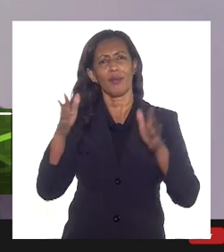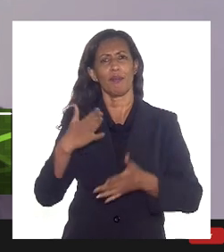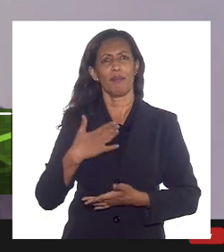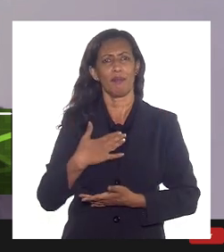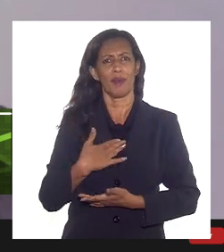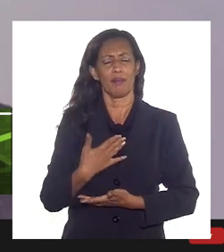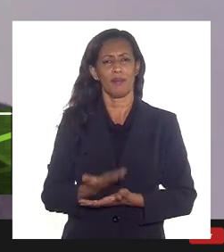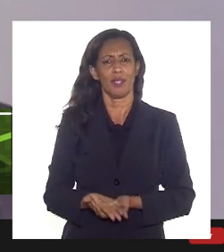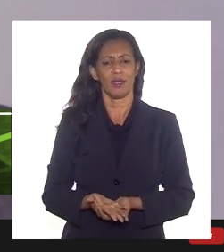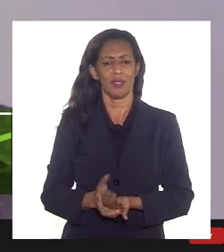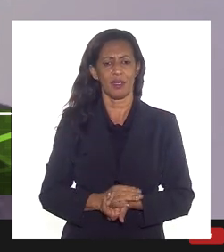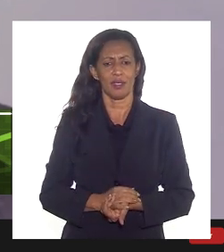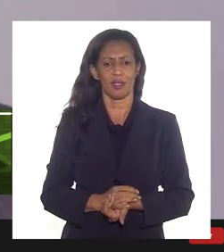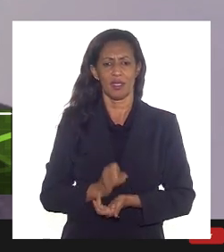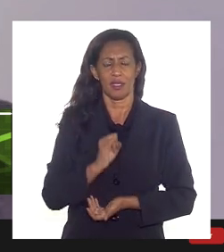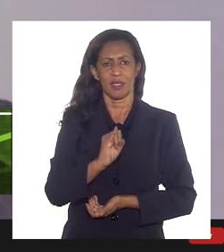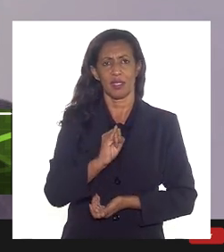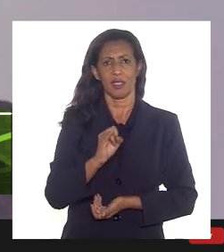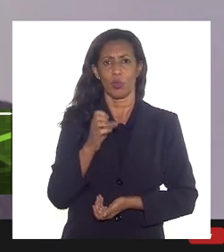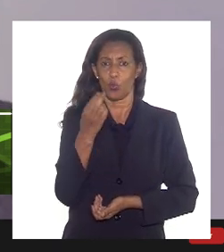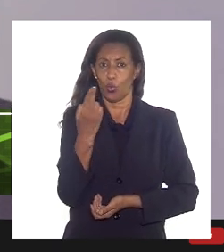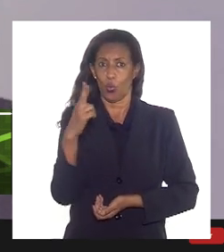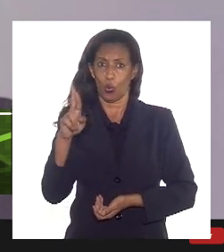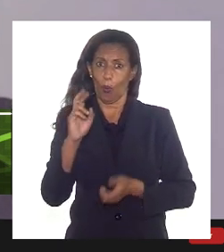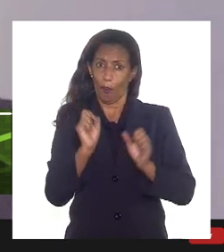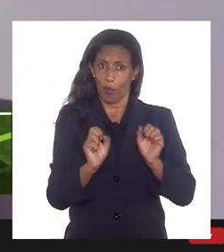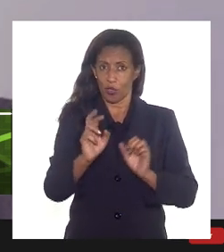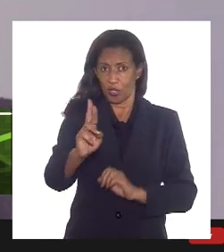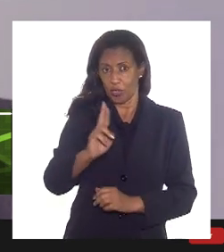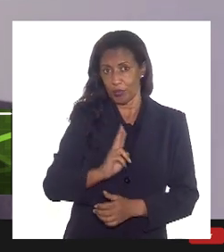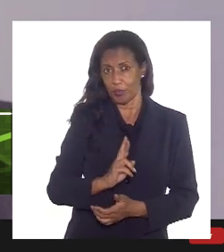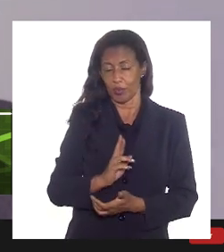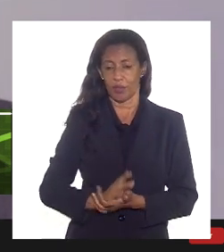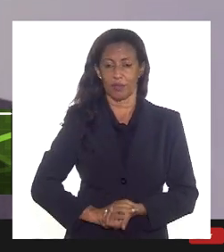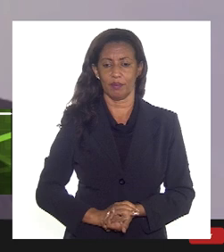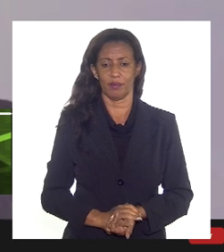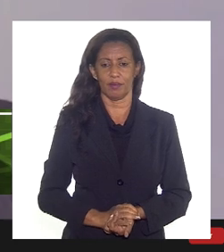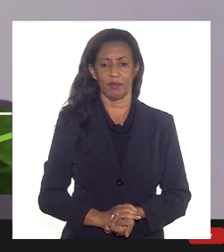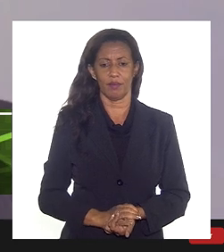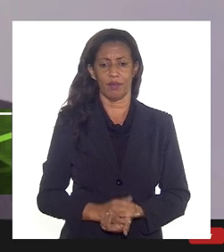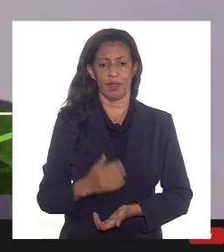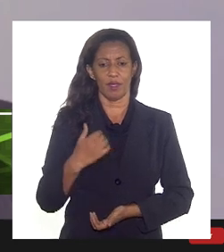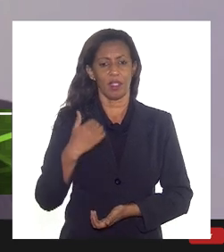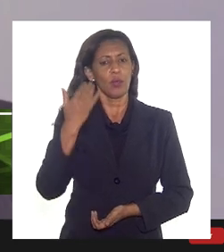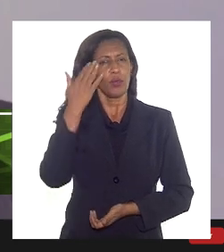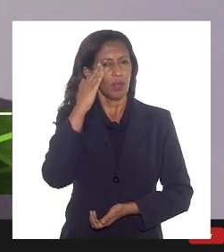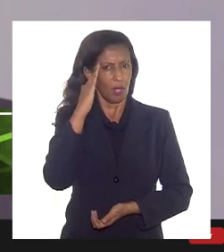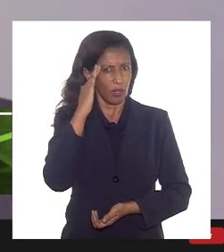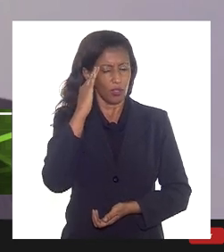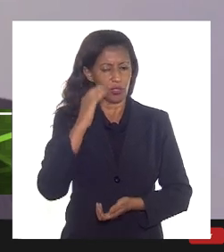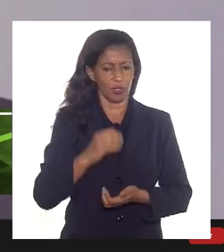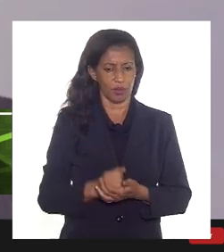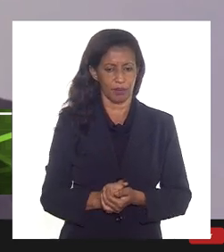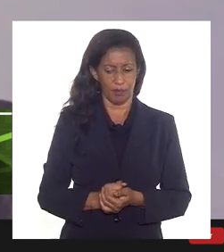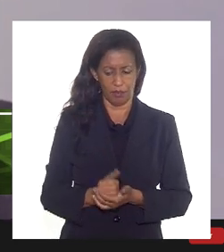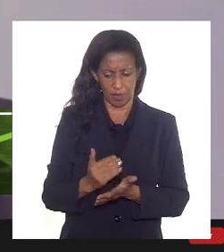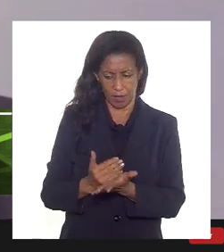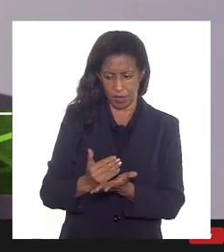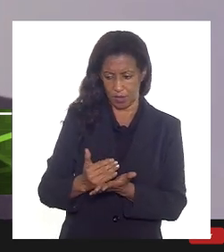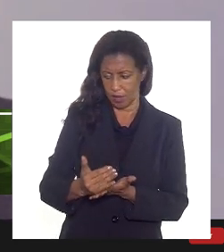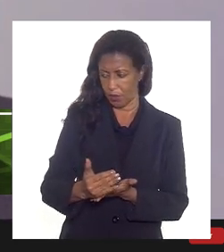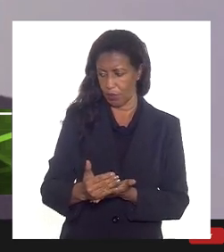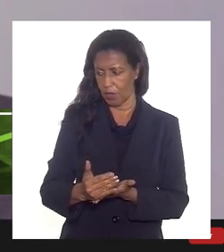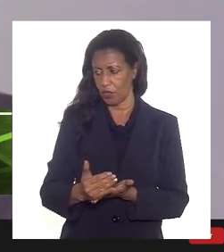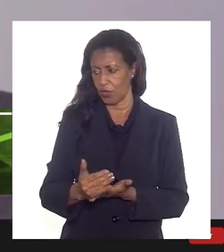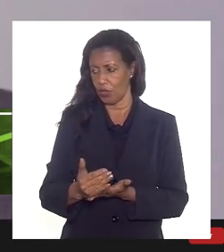se o doutor Cristiano pudesse responder, eu entendi que inicialmente